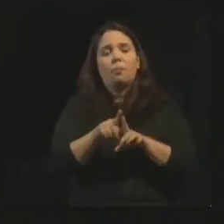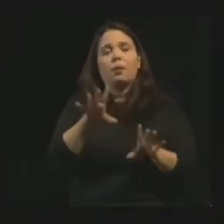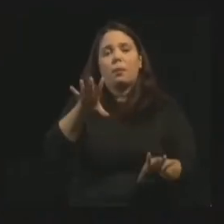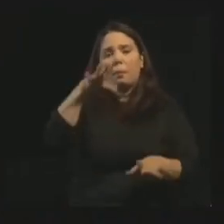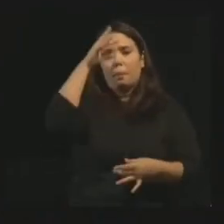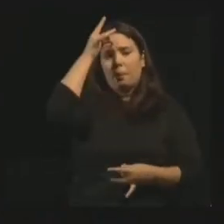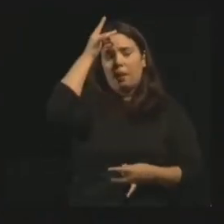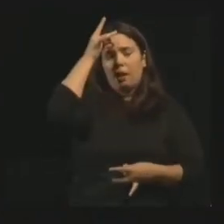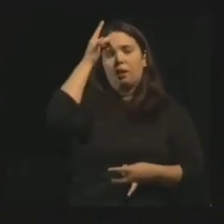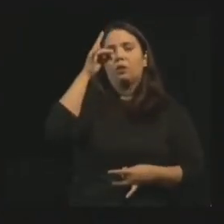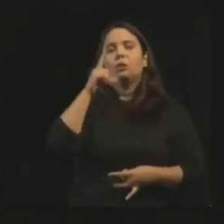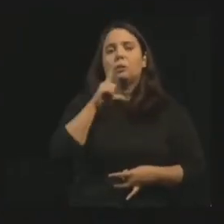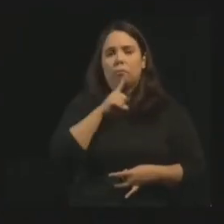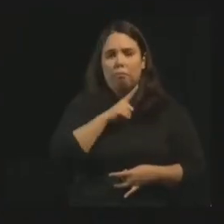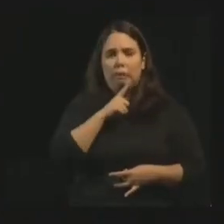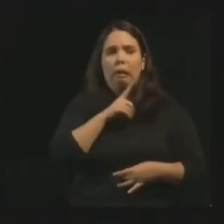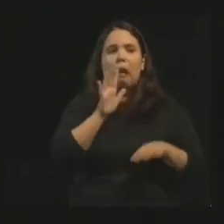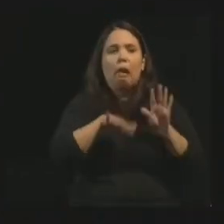equivocados.